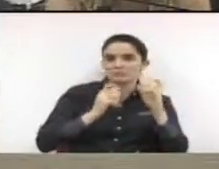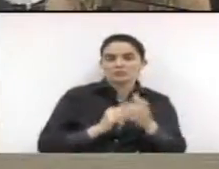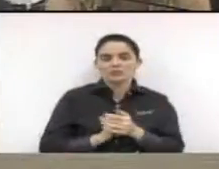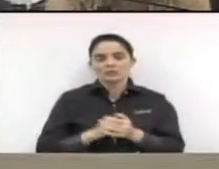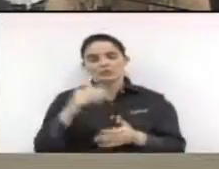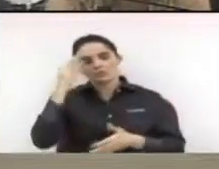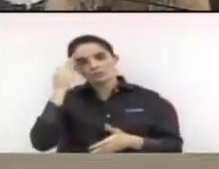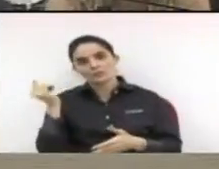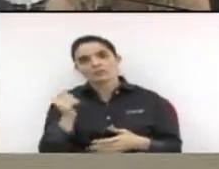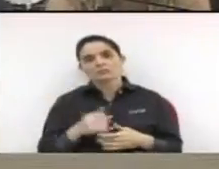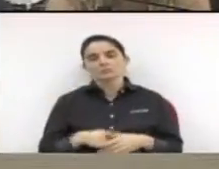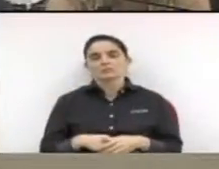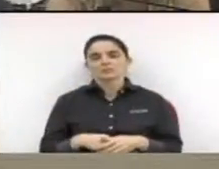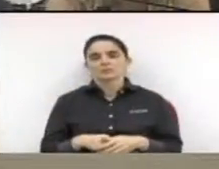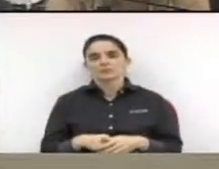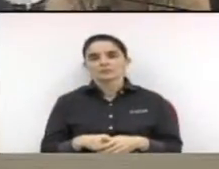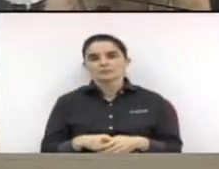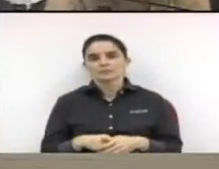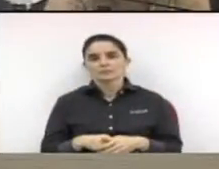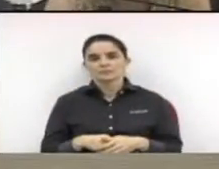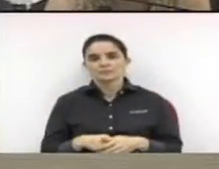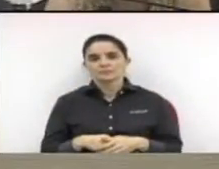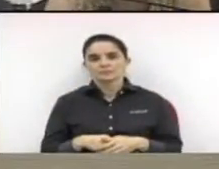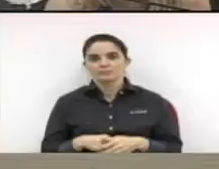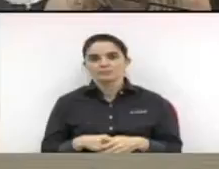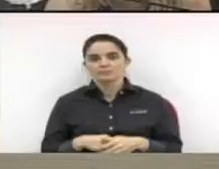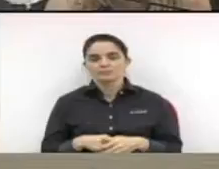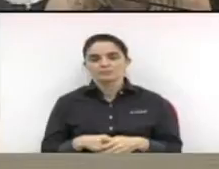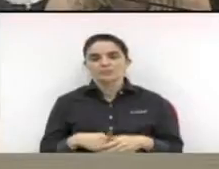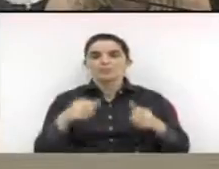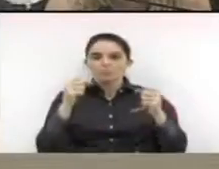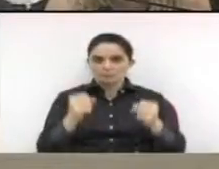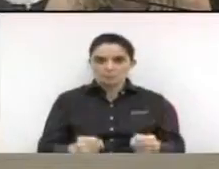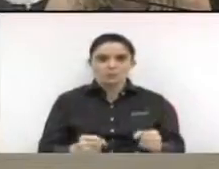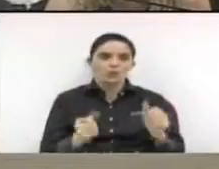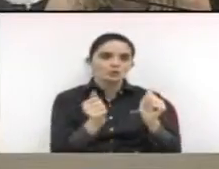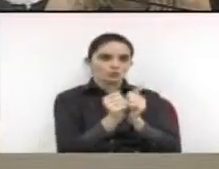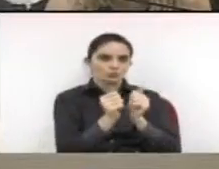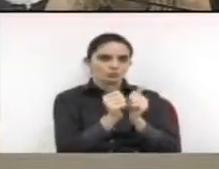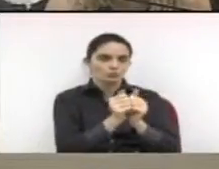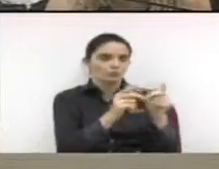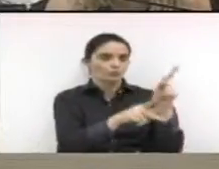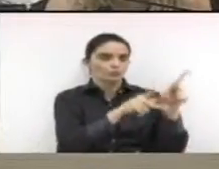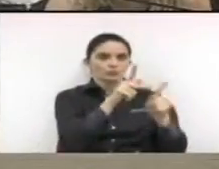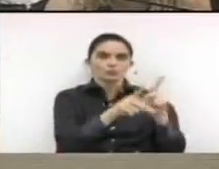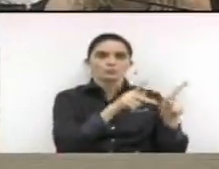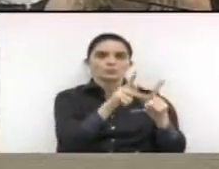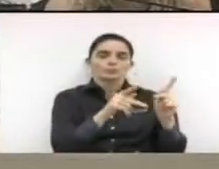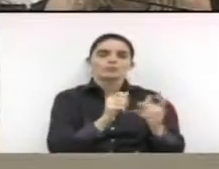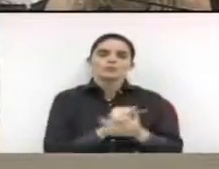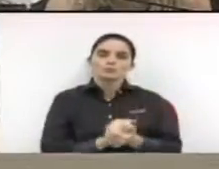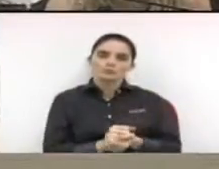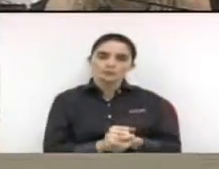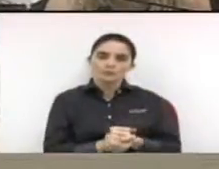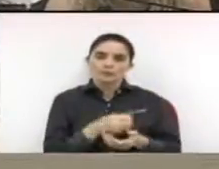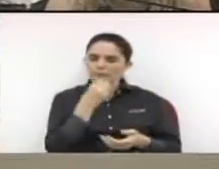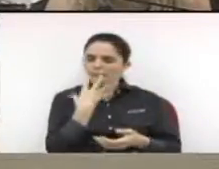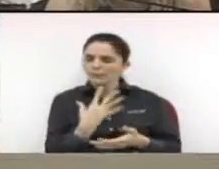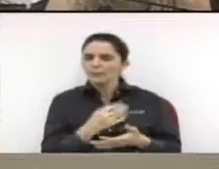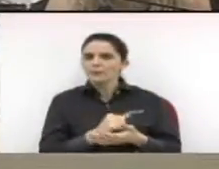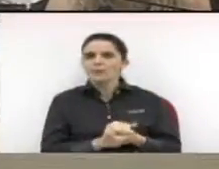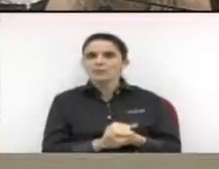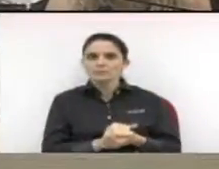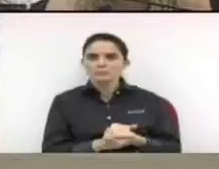tenha mais aproximação com a necessidade da população, e talvez possa ser até o elo para fazer o